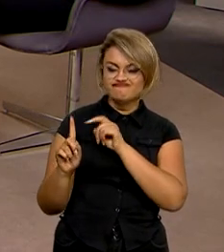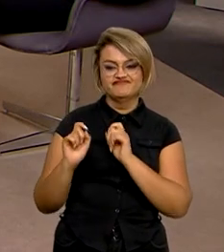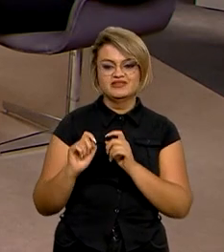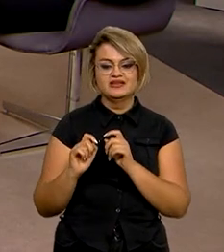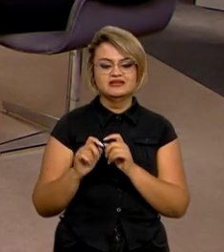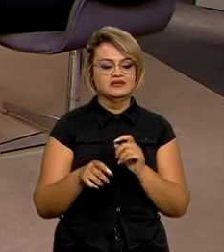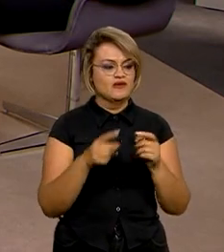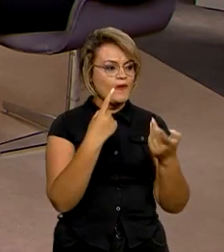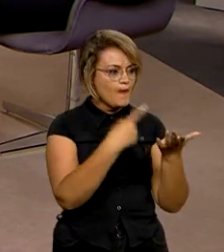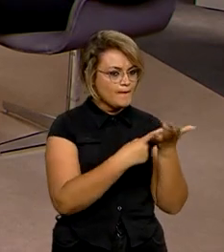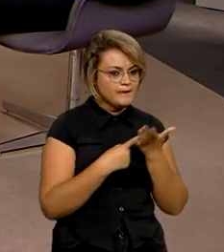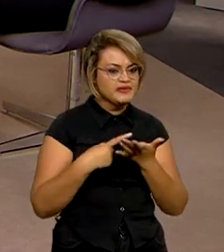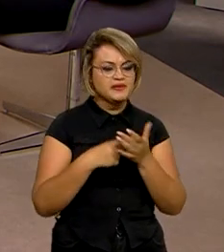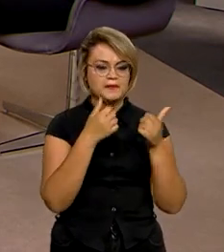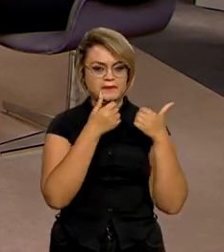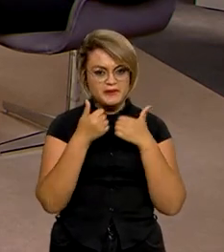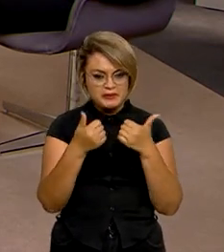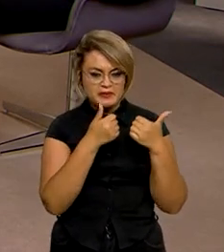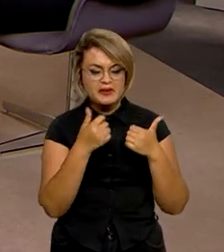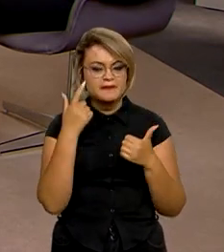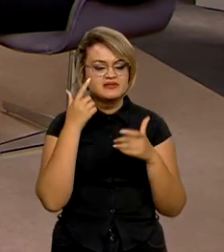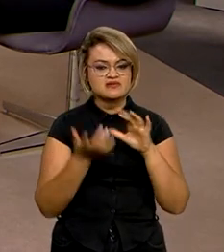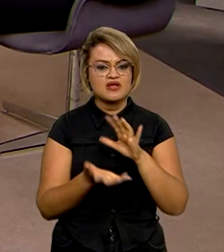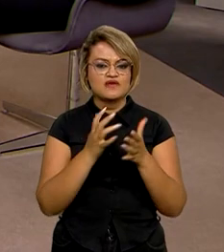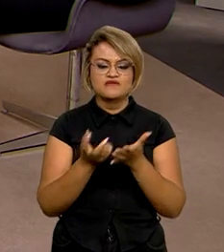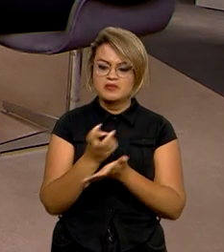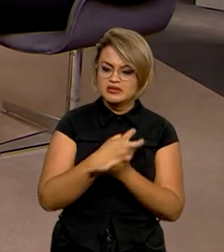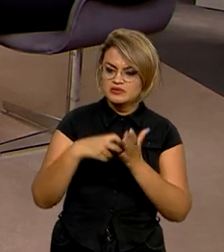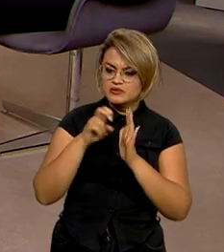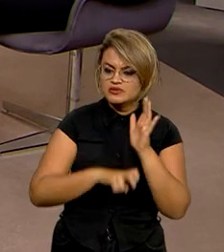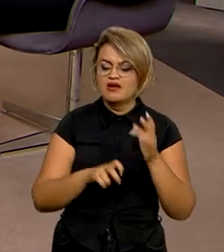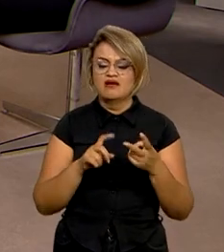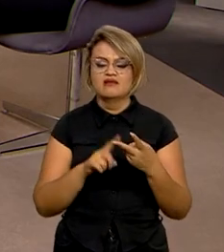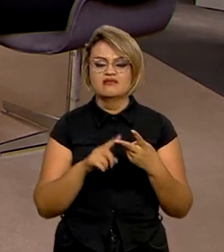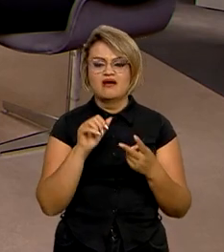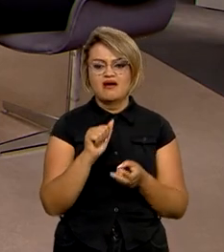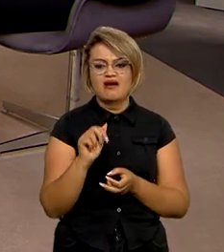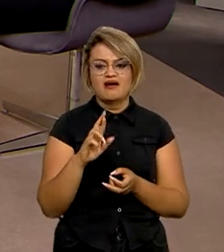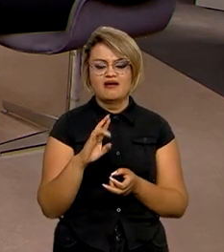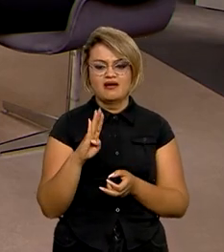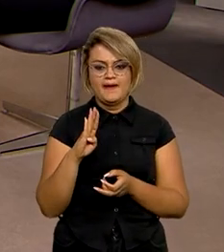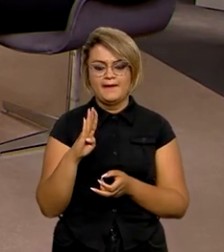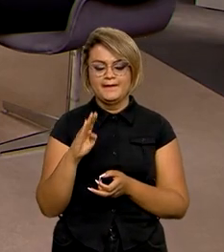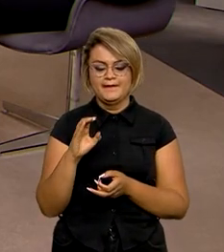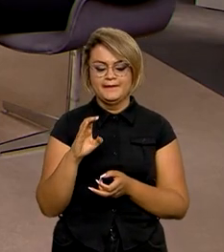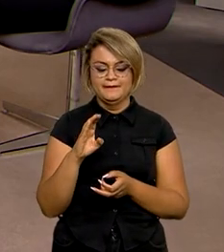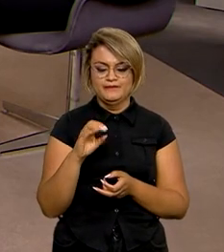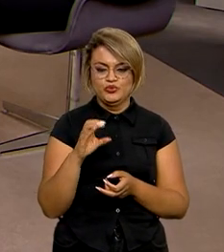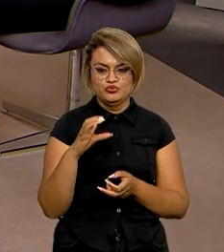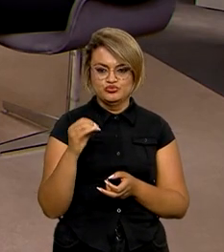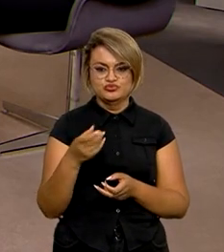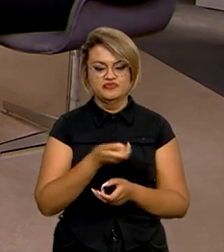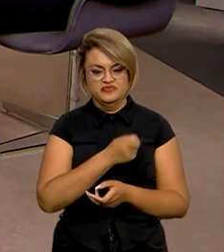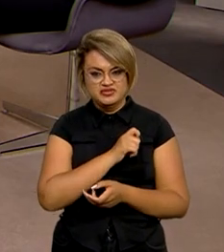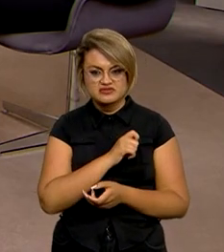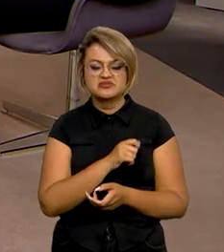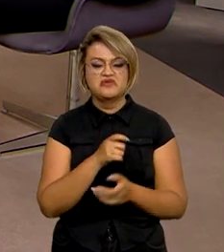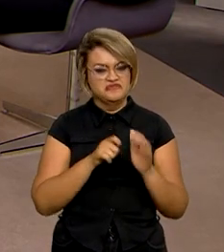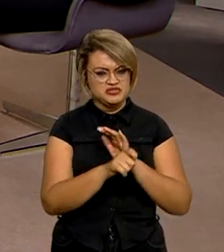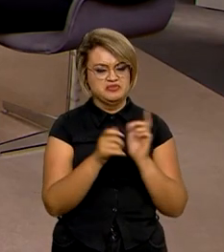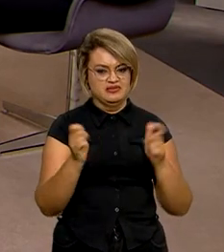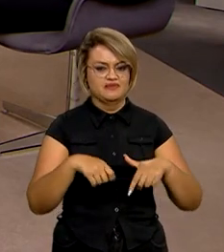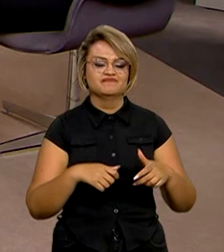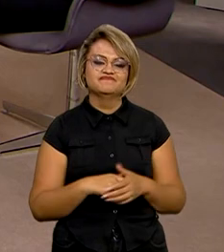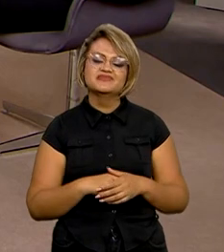acertando as coisas internas, com relação à reforma tributária, acabou o fiscal e tal, não tenha dúvida que os investimentos virão. E o presidente